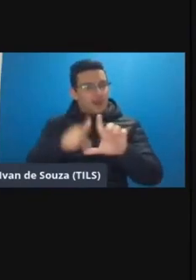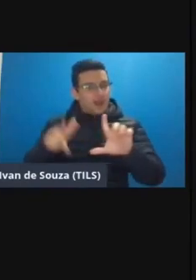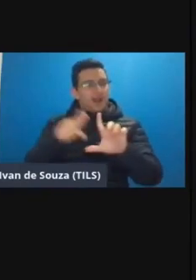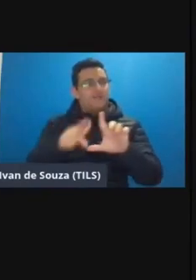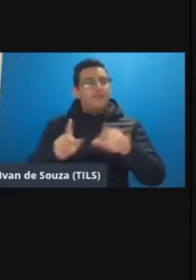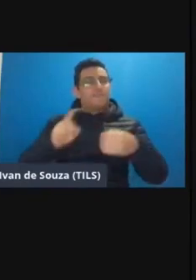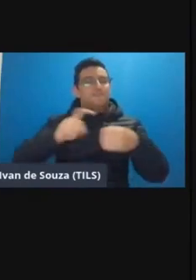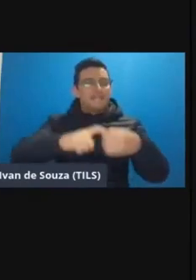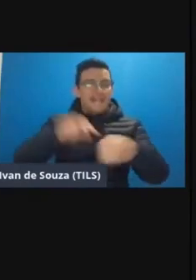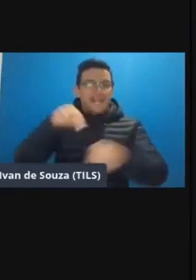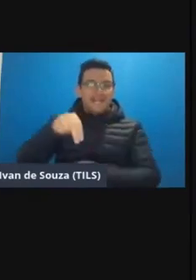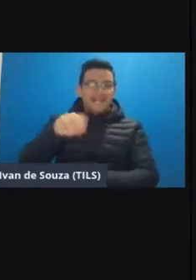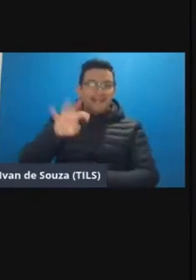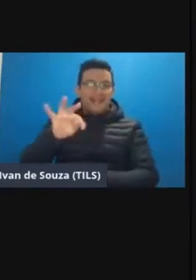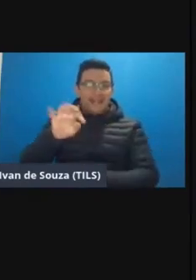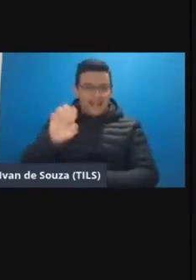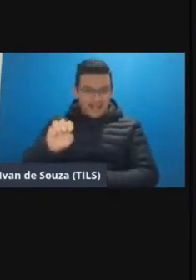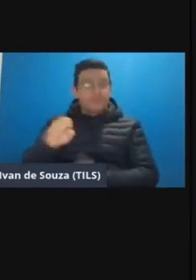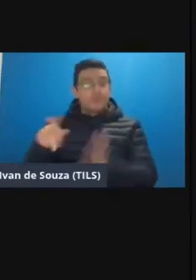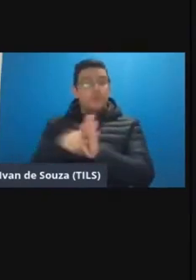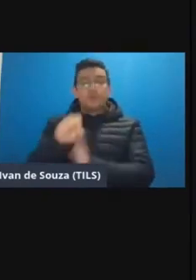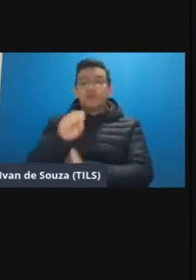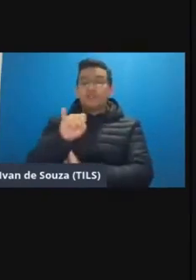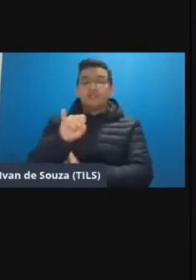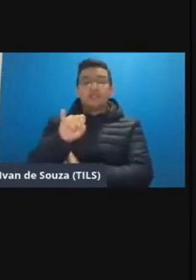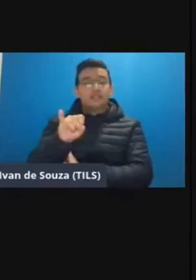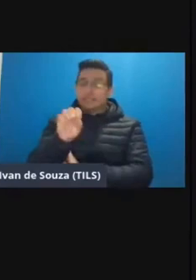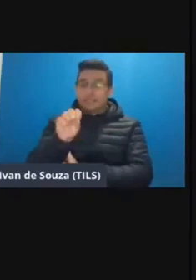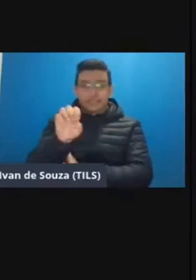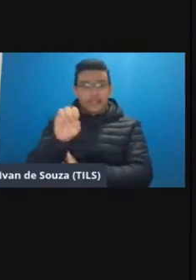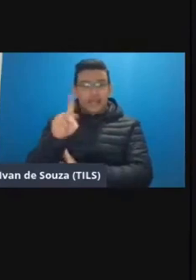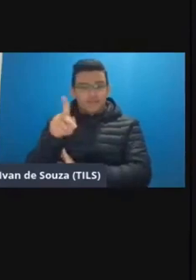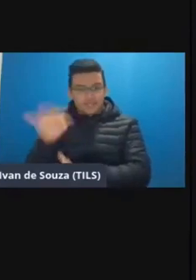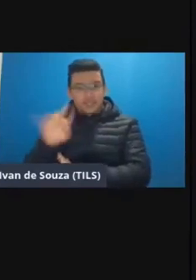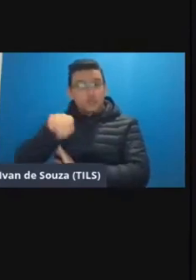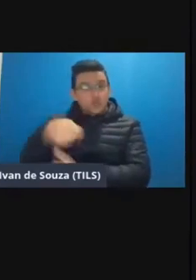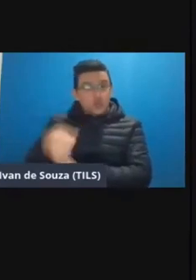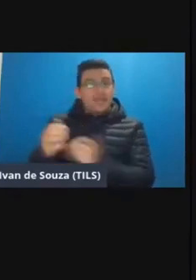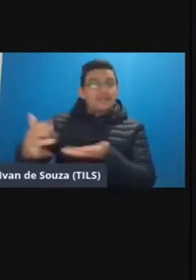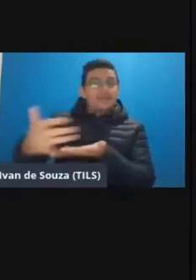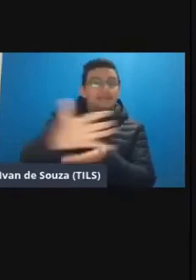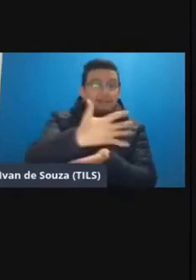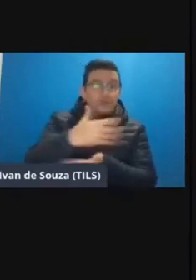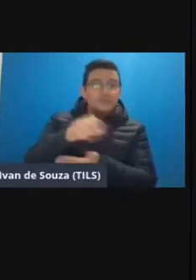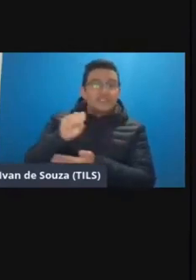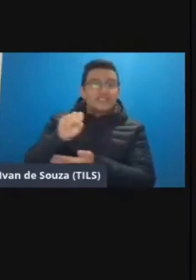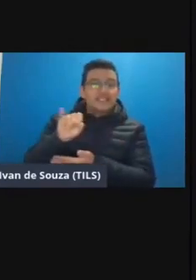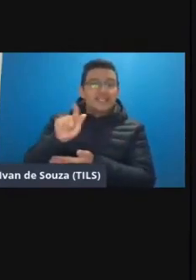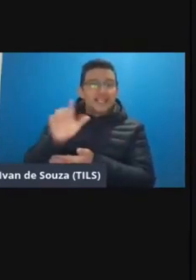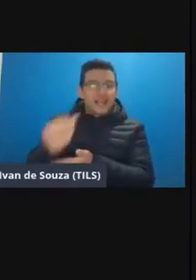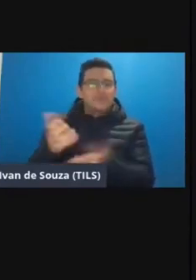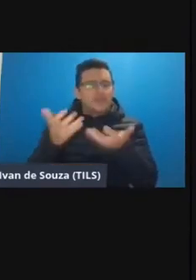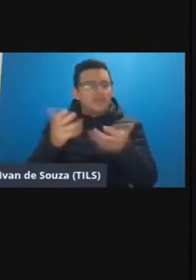parceria com NTE do CEPT sobre o SIGA extensão vários professores me enviaram mensagem depois ela queria ter assistido